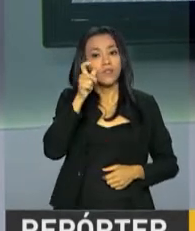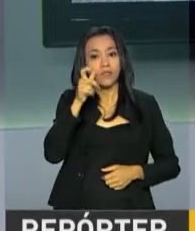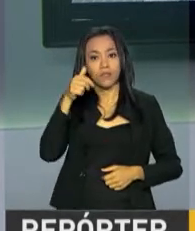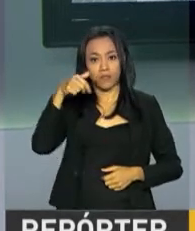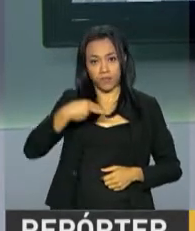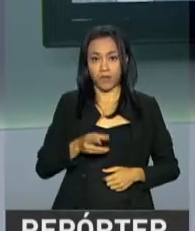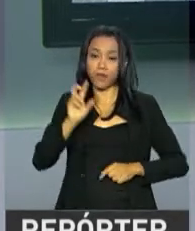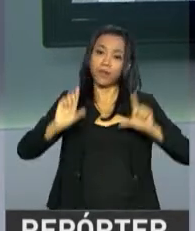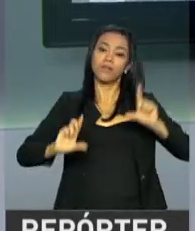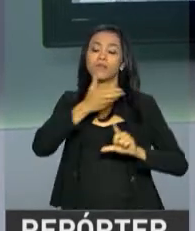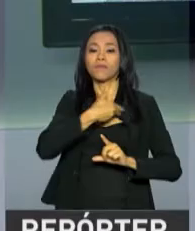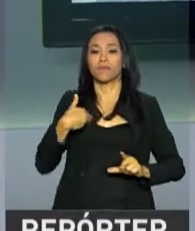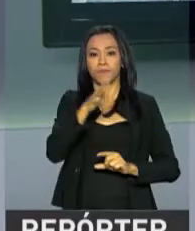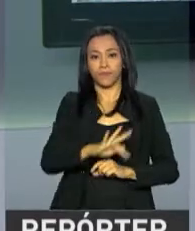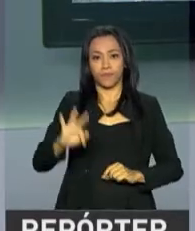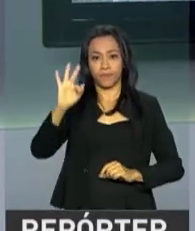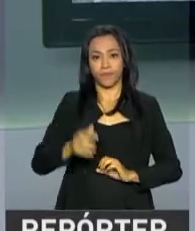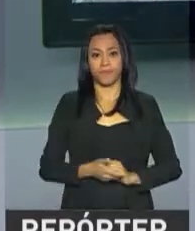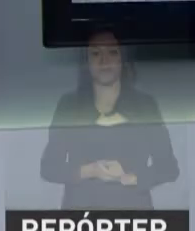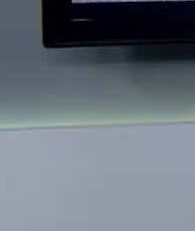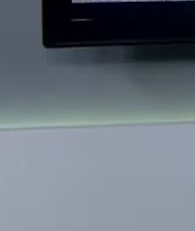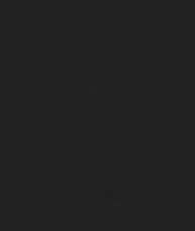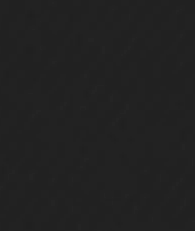Continue com a gente na NBR, a TV do Governo Federal.